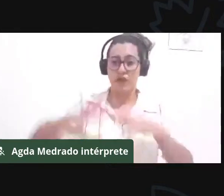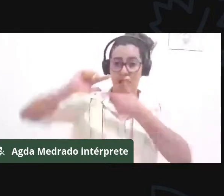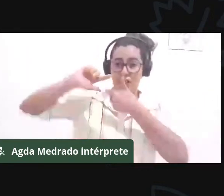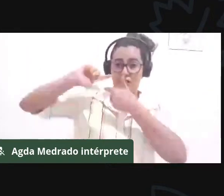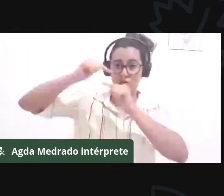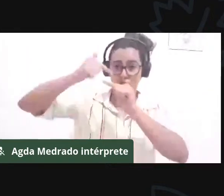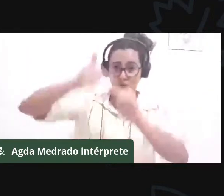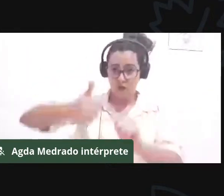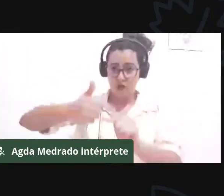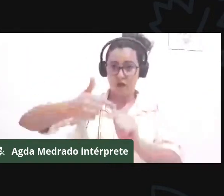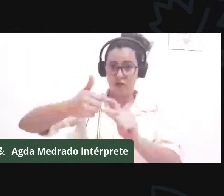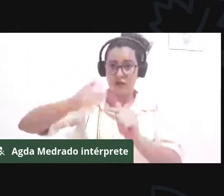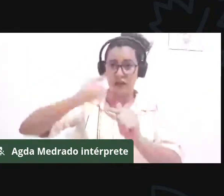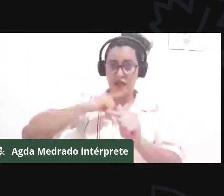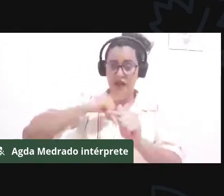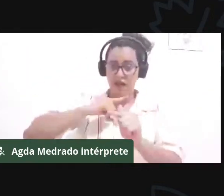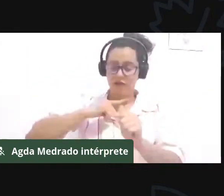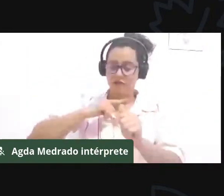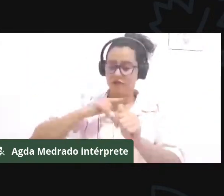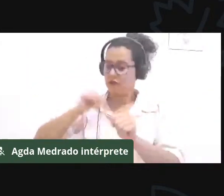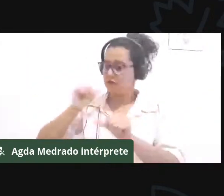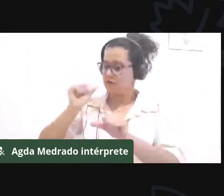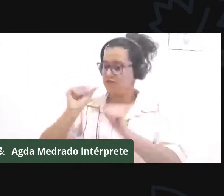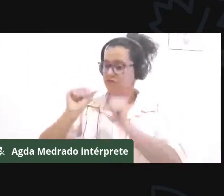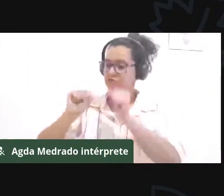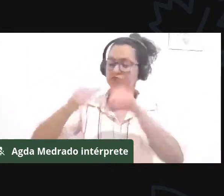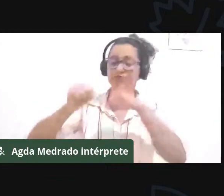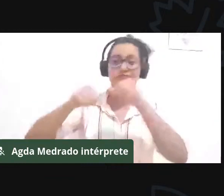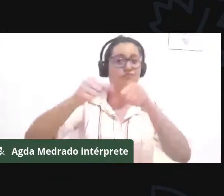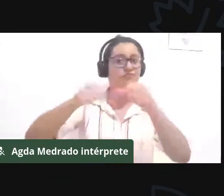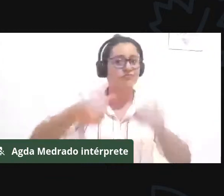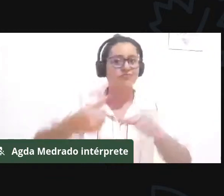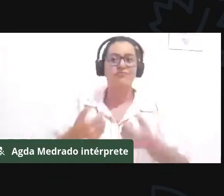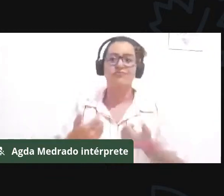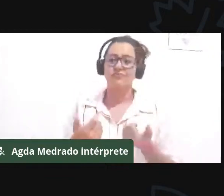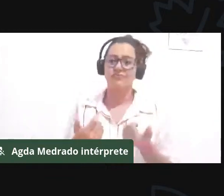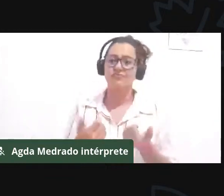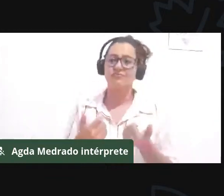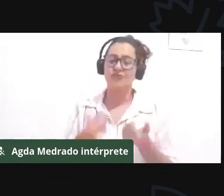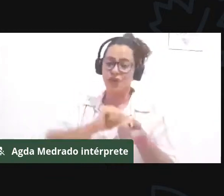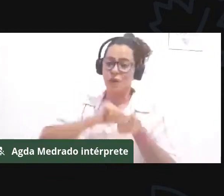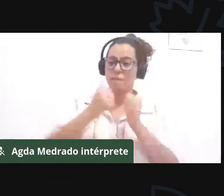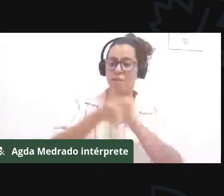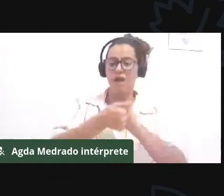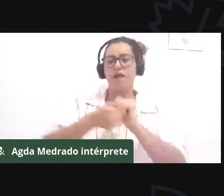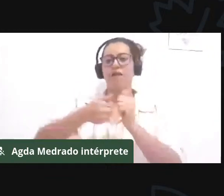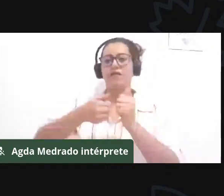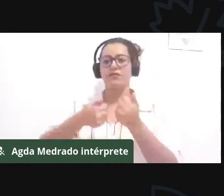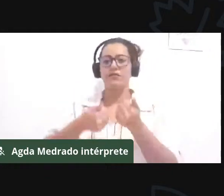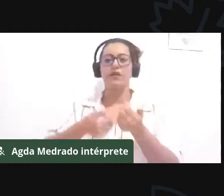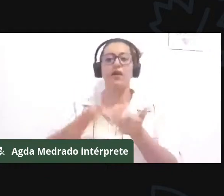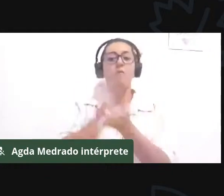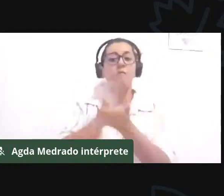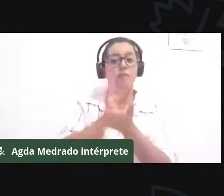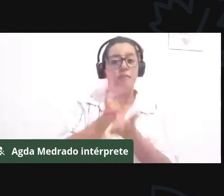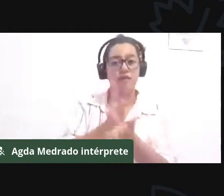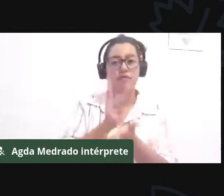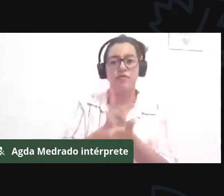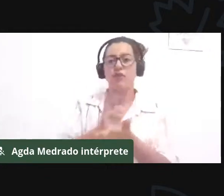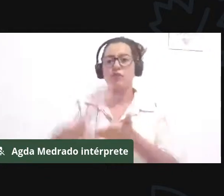reinventando ao longo do tempo para manter lutas, conquistas,